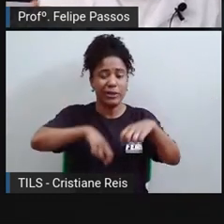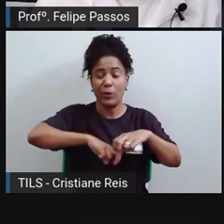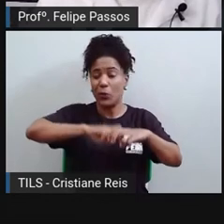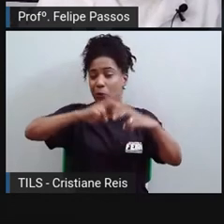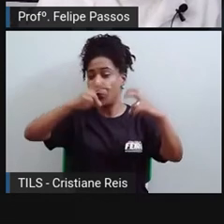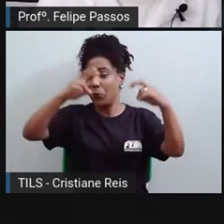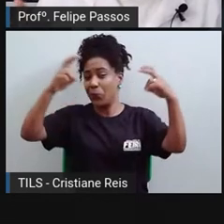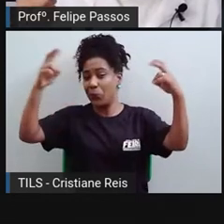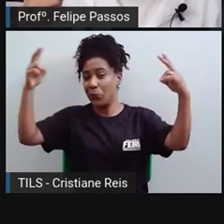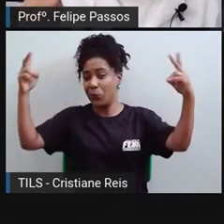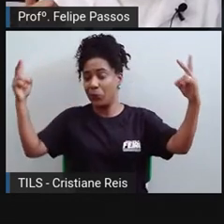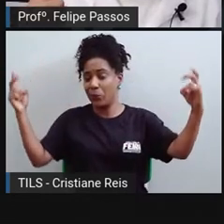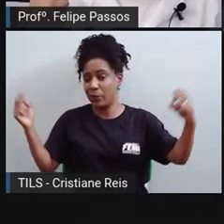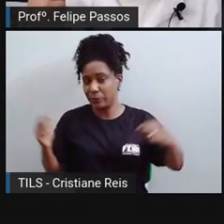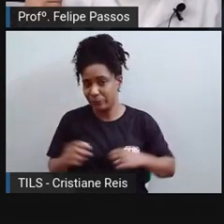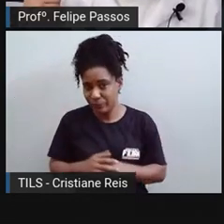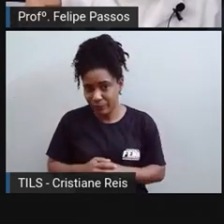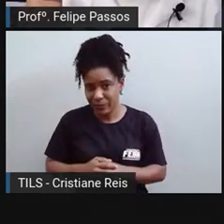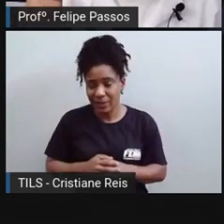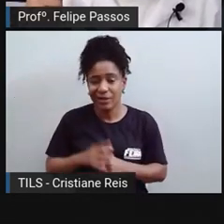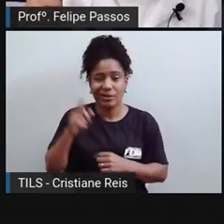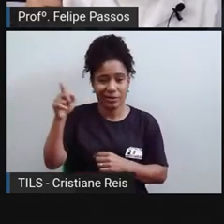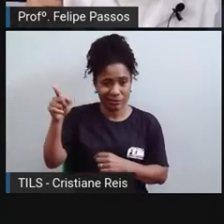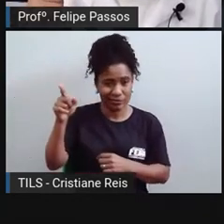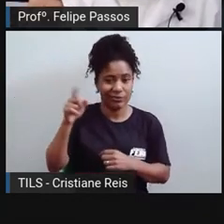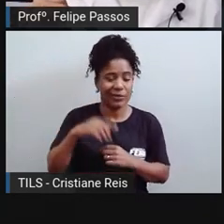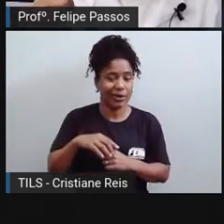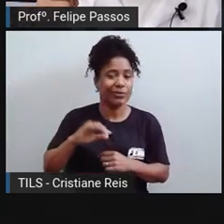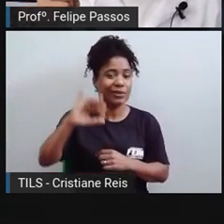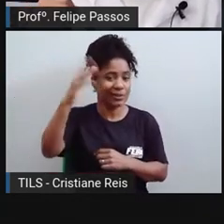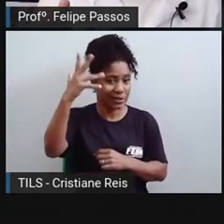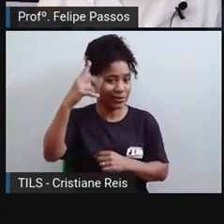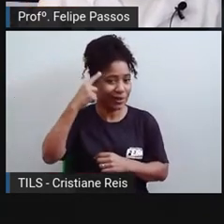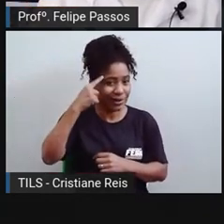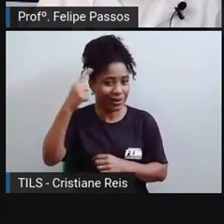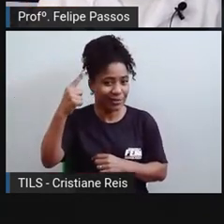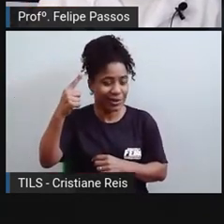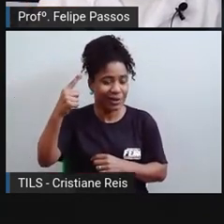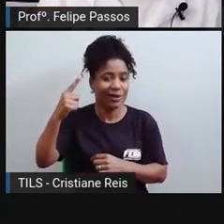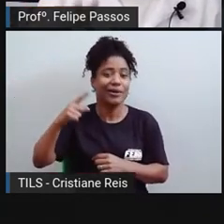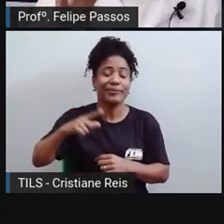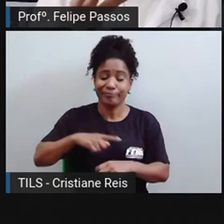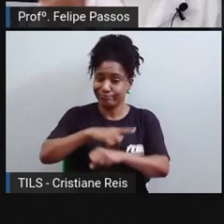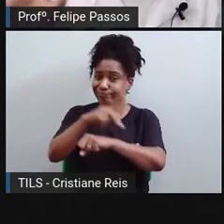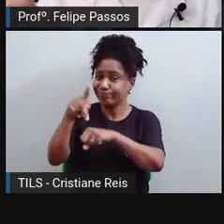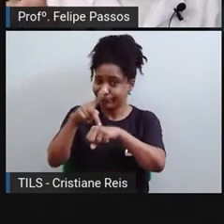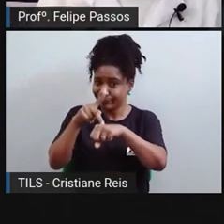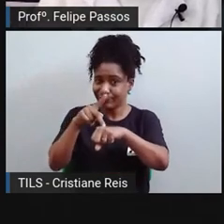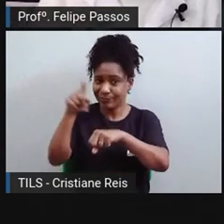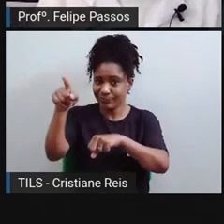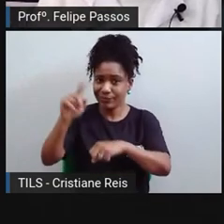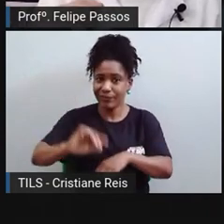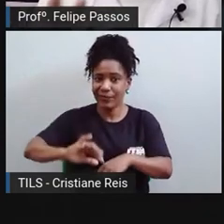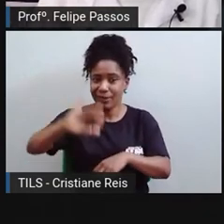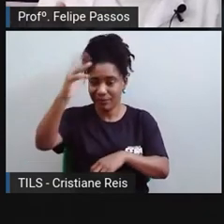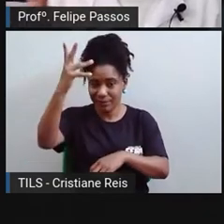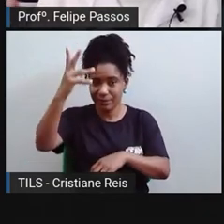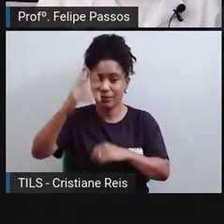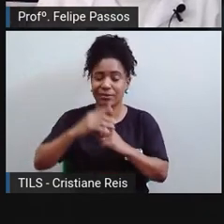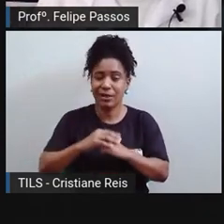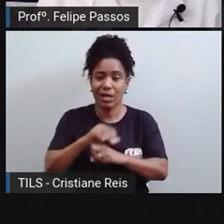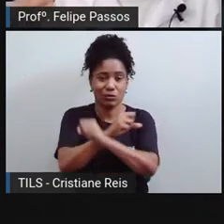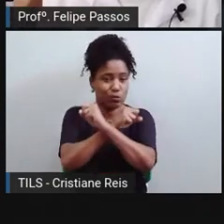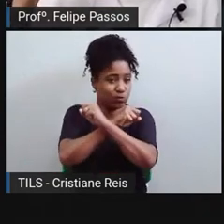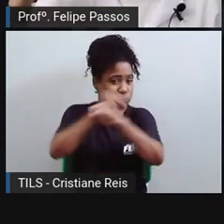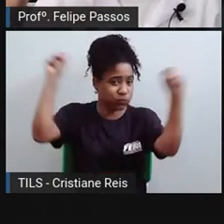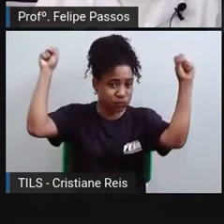a água de Fukushima no tsunami que teve em 2011, lembra? Talvez vocês não lembrem, vocês são novos, mas houve